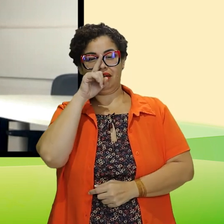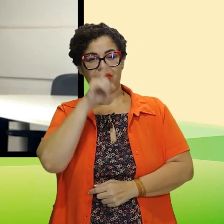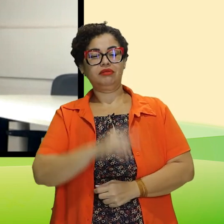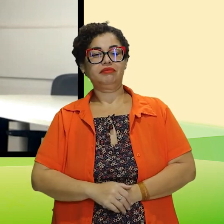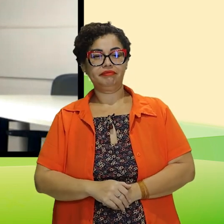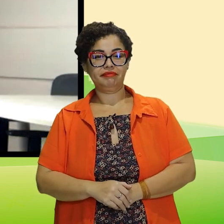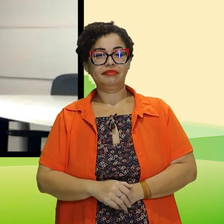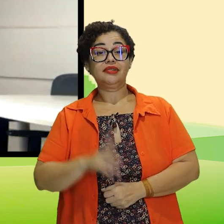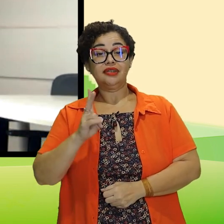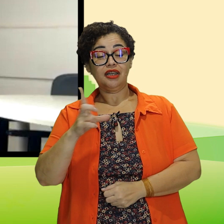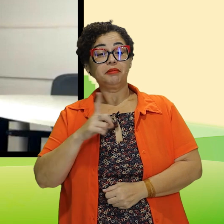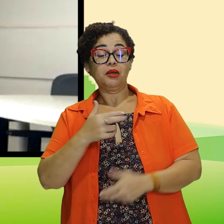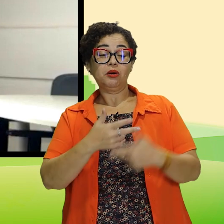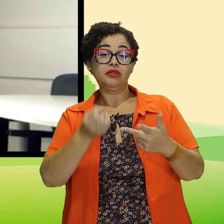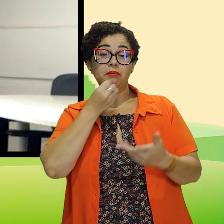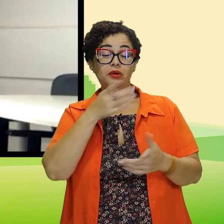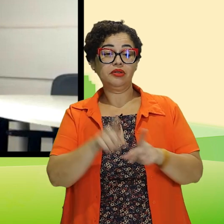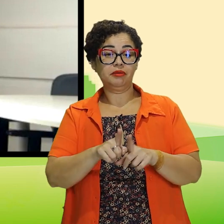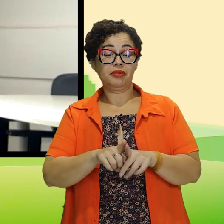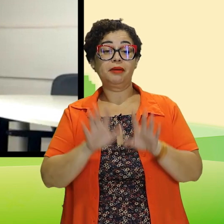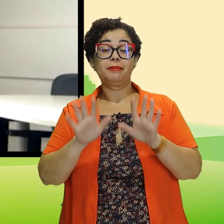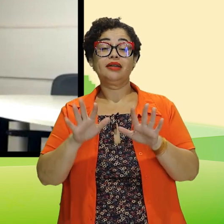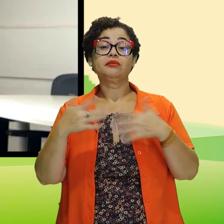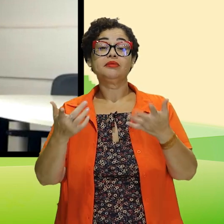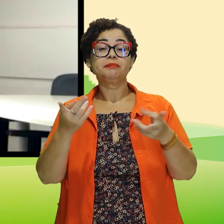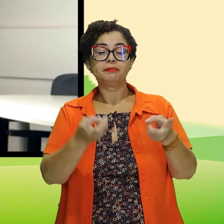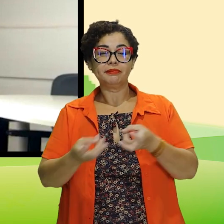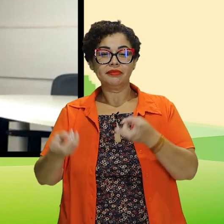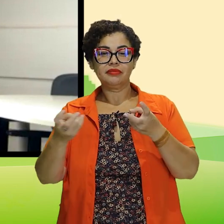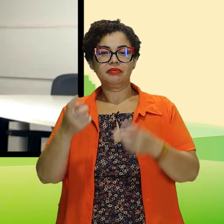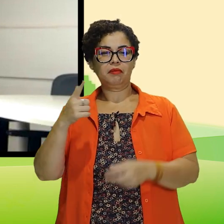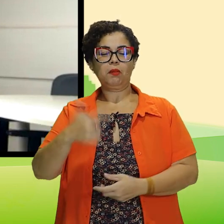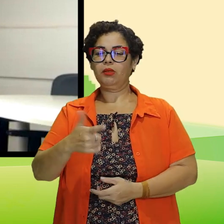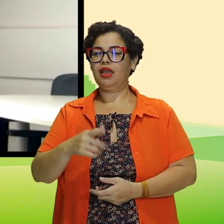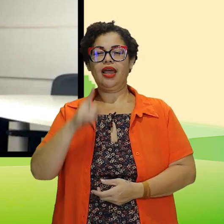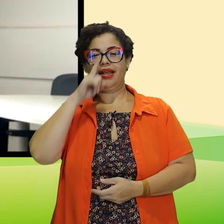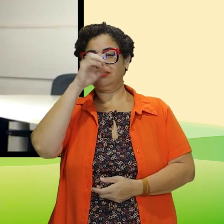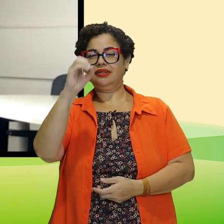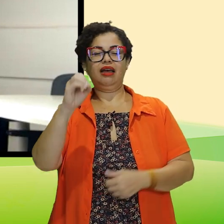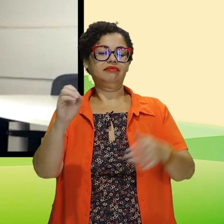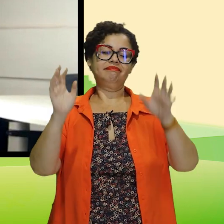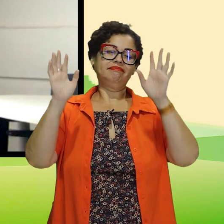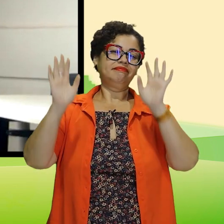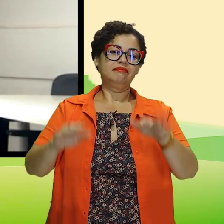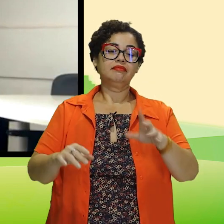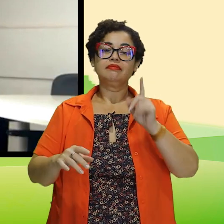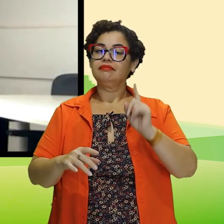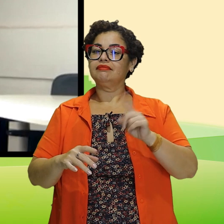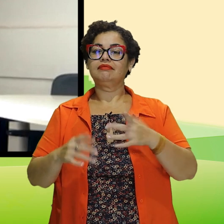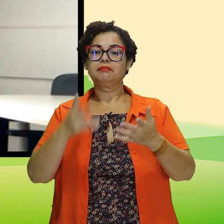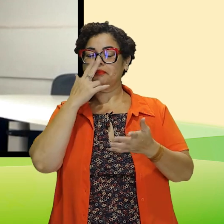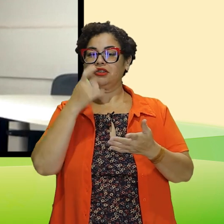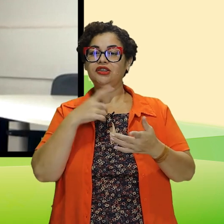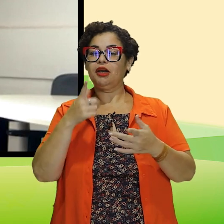e sempre há algum tipo de benefício. Mas quando levamos em consideração que não há um risco zero, nós já começamos a